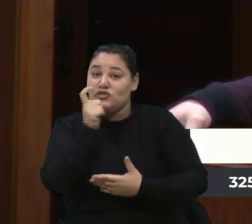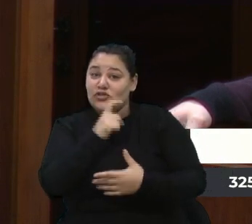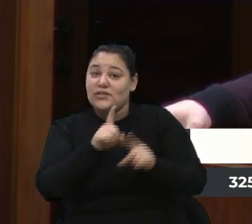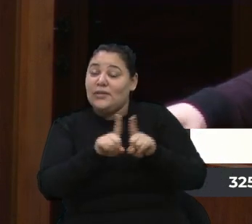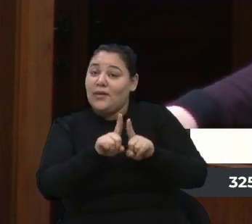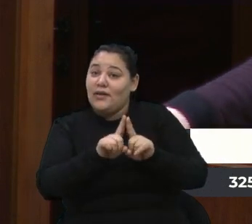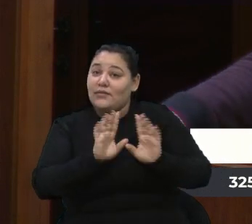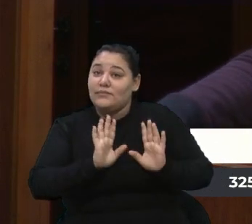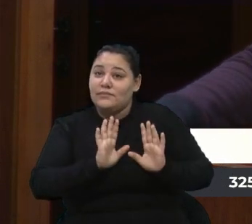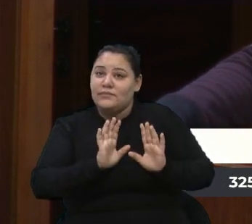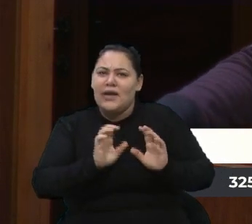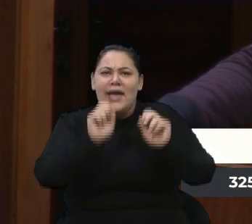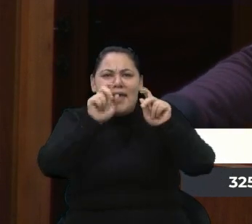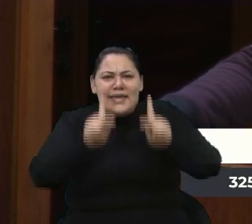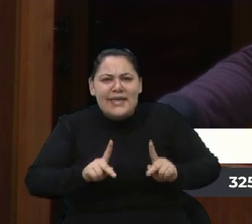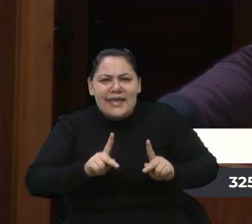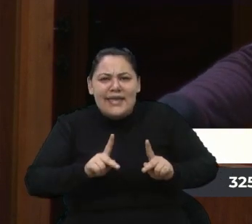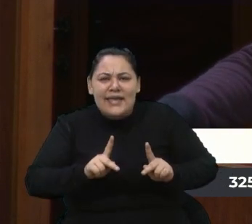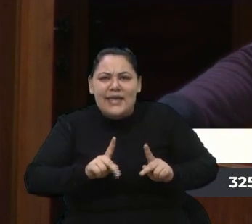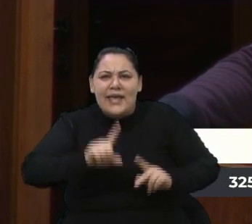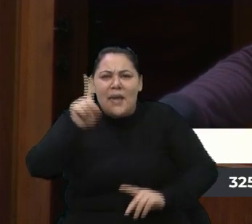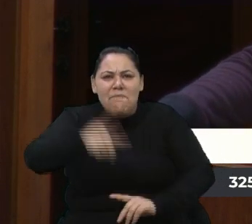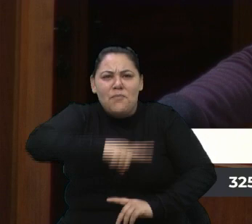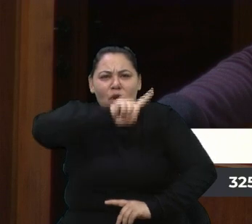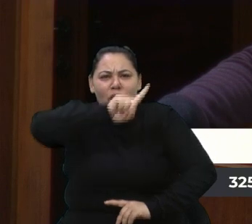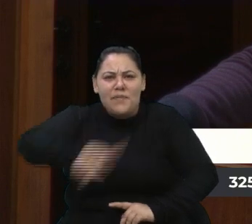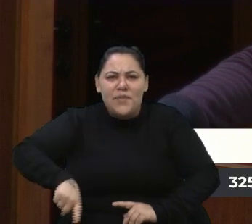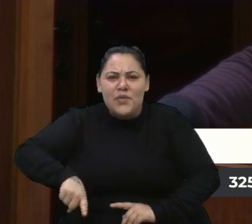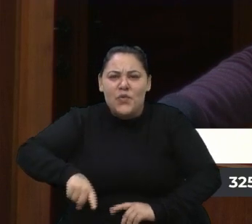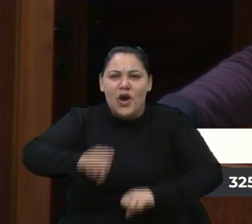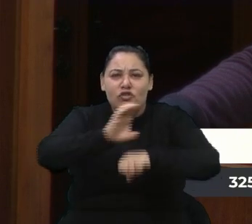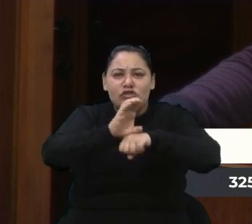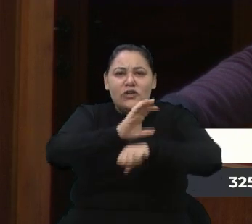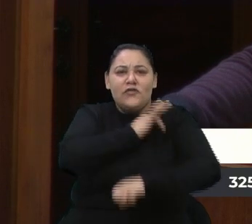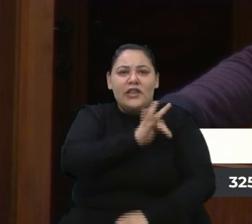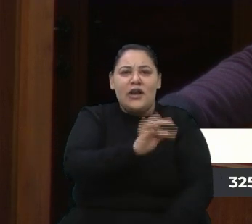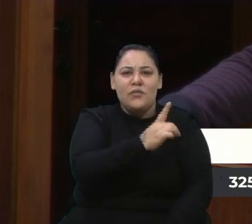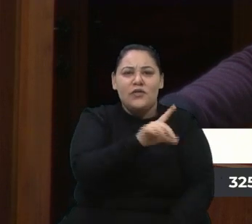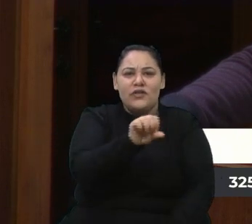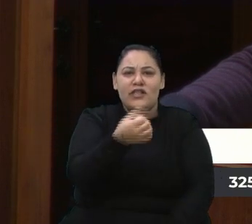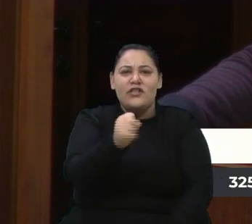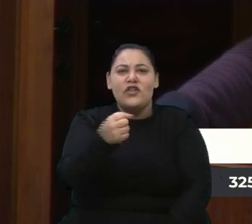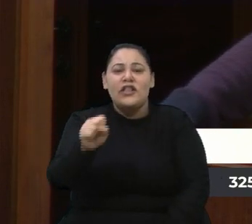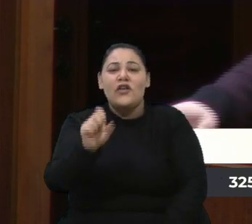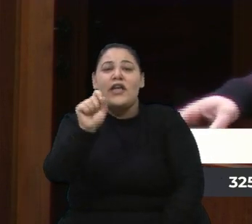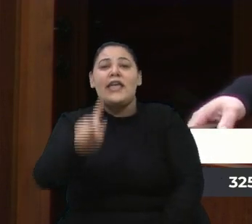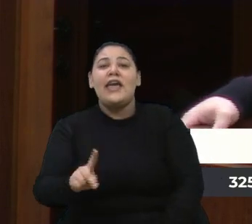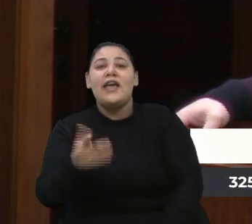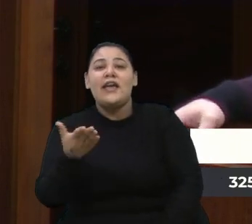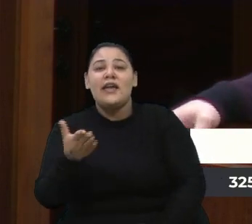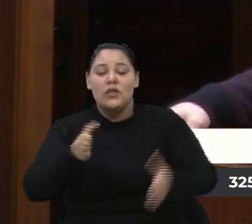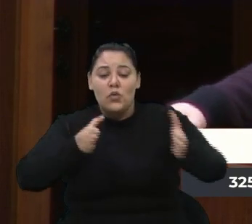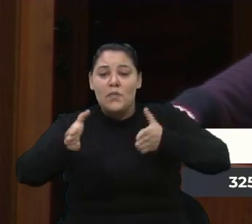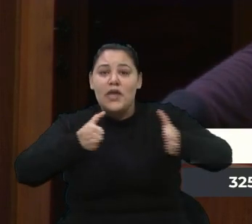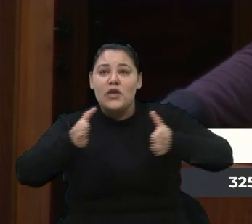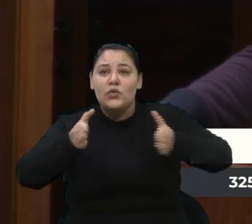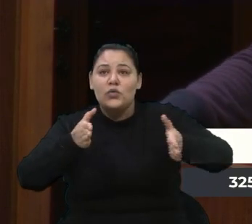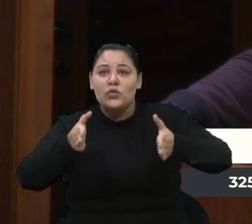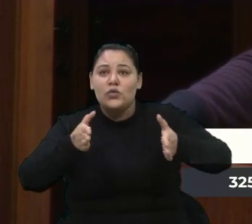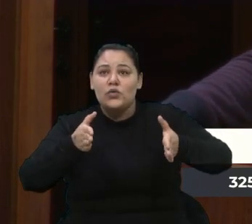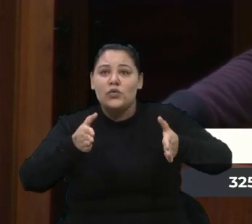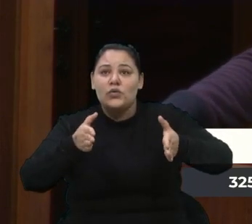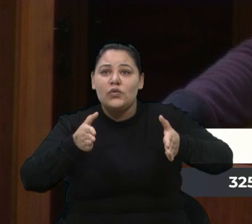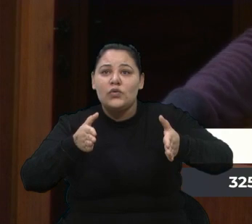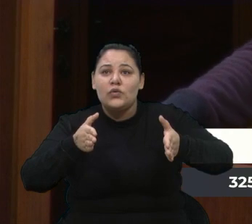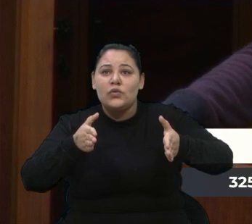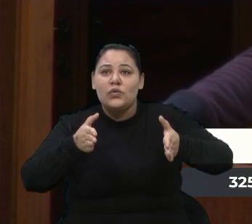Quem que negou a Constituição Federal em 88, no período da Assembleia Constituinte? Quem que